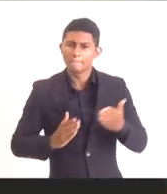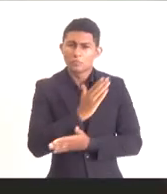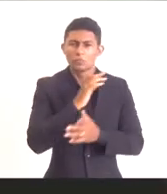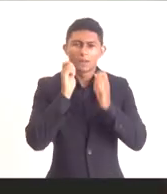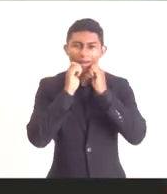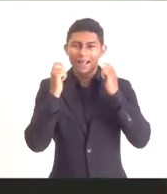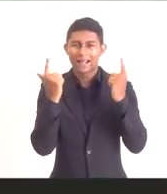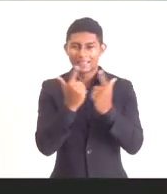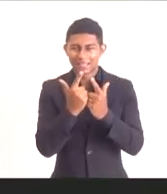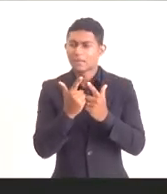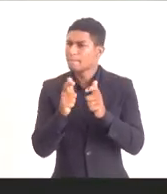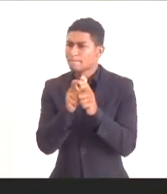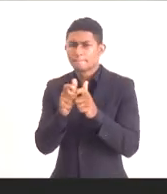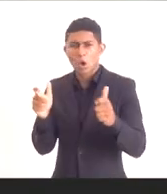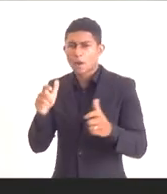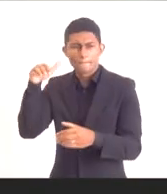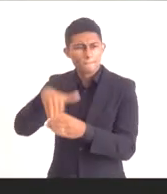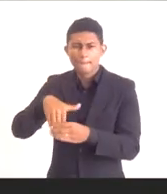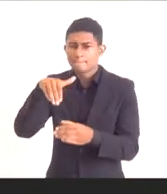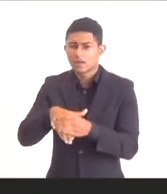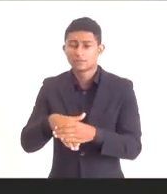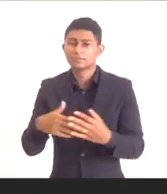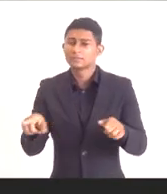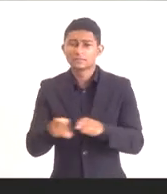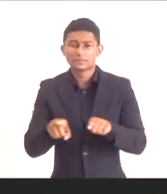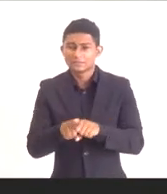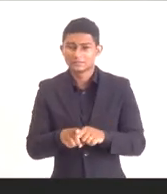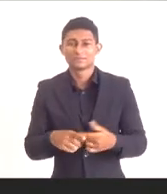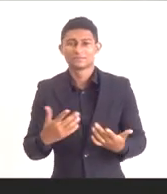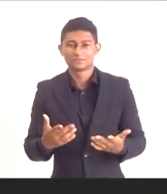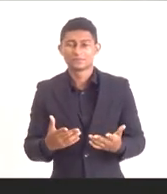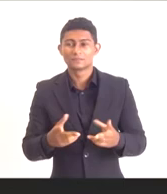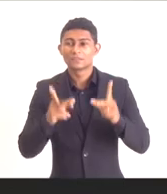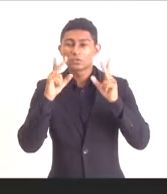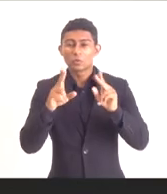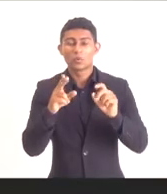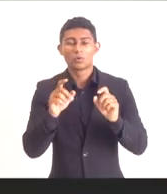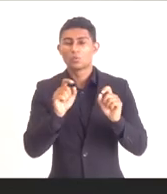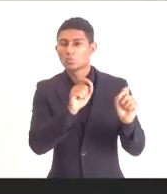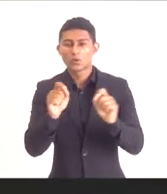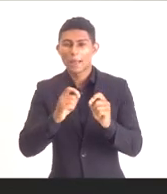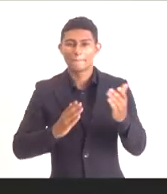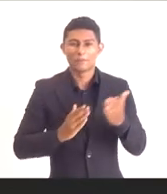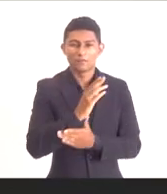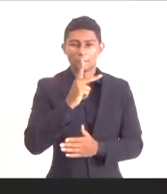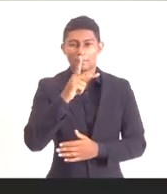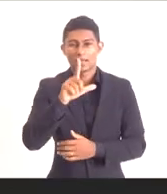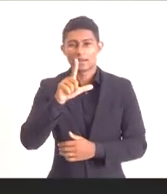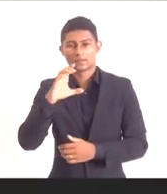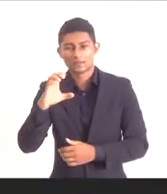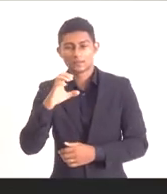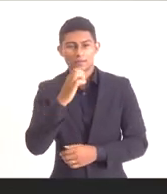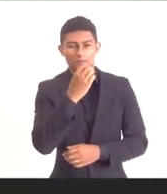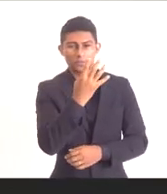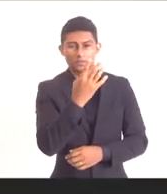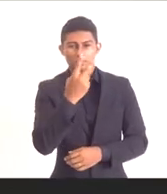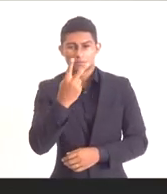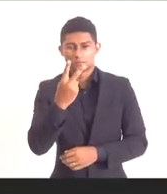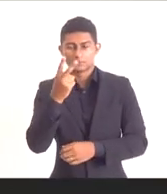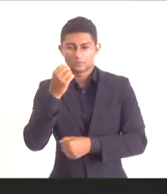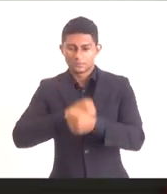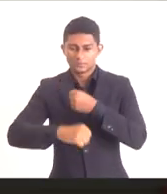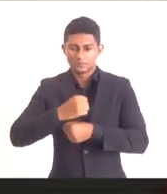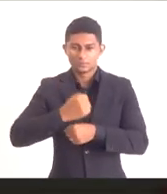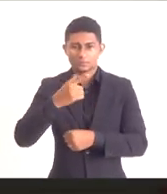Légia por unanimidade, da mesma forma com que foi aprovado, sem dificuldades, o PLC 42-2021,